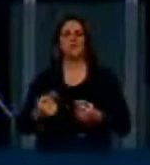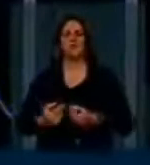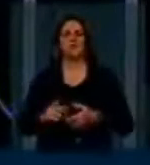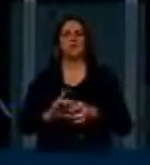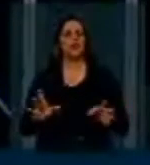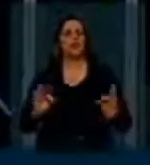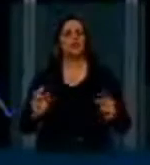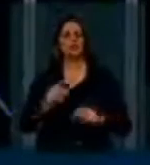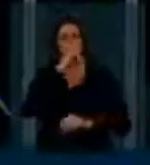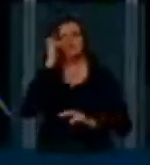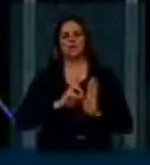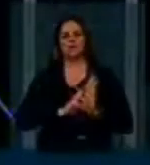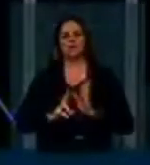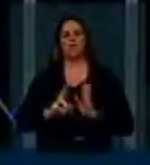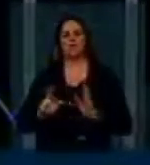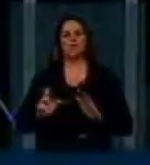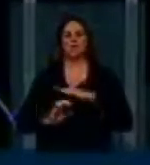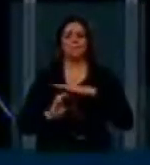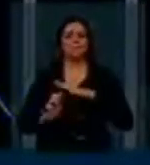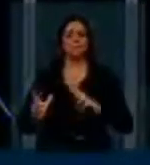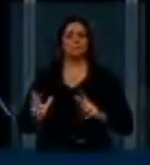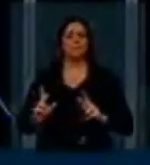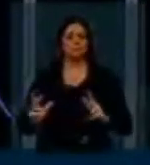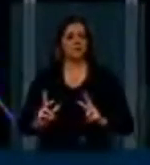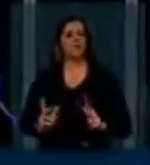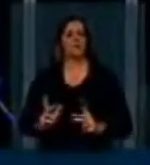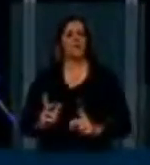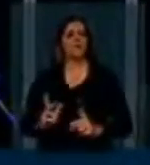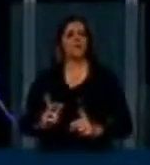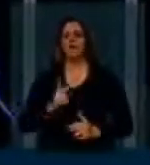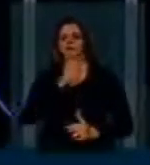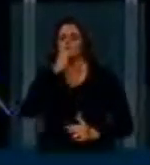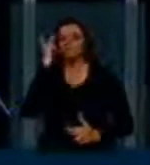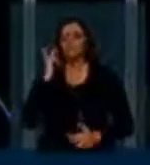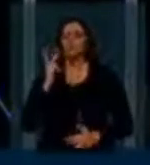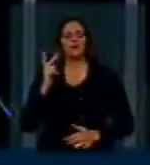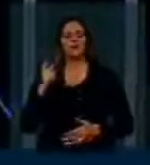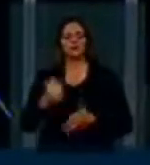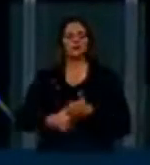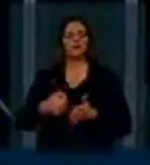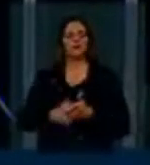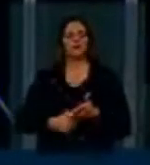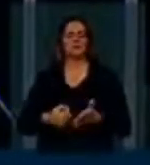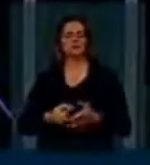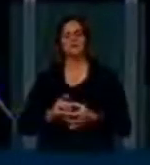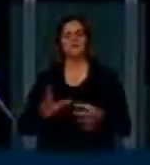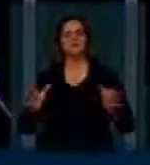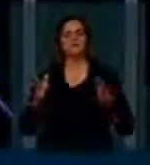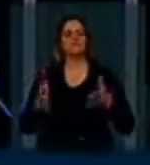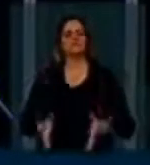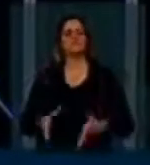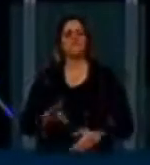representantes de empresas, da iniciativa privada, ativistas, para fazer um debate, de fato,